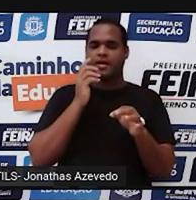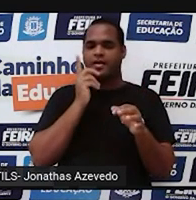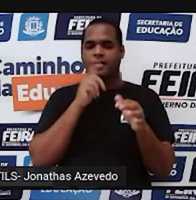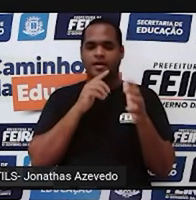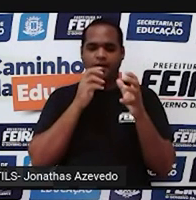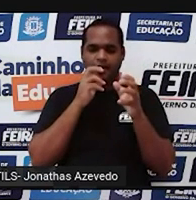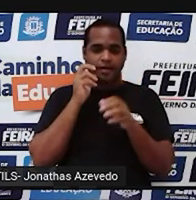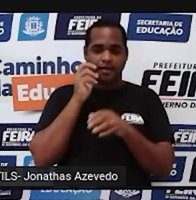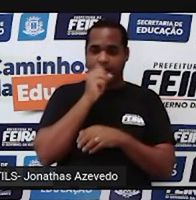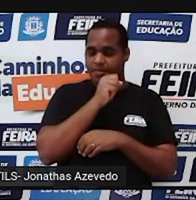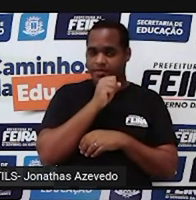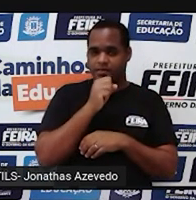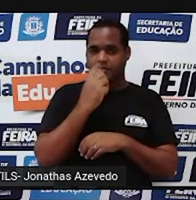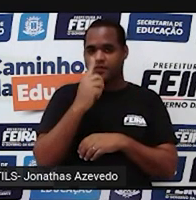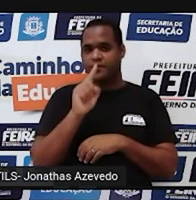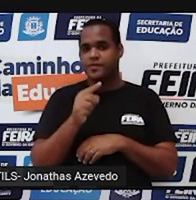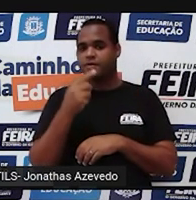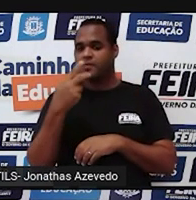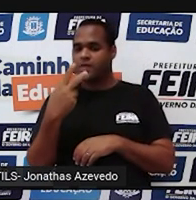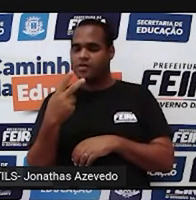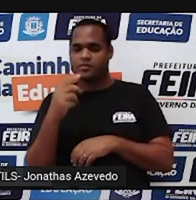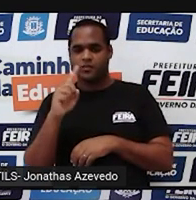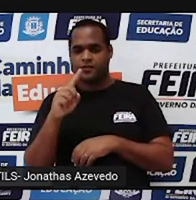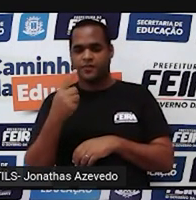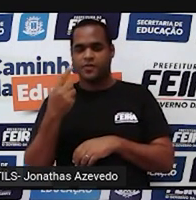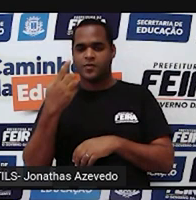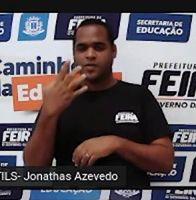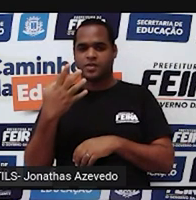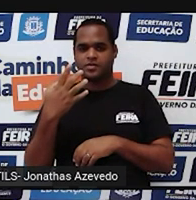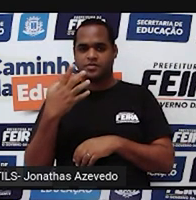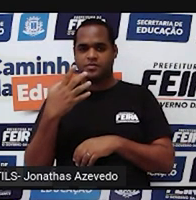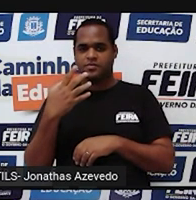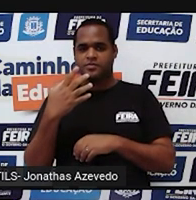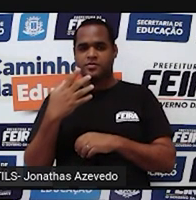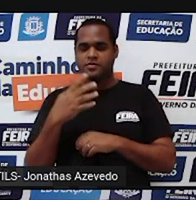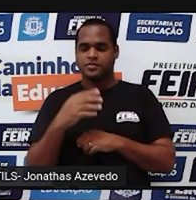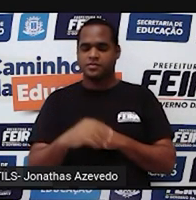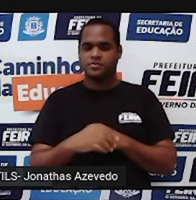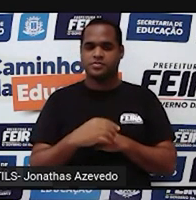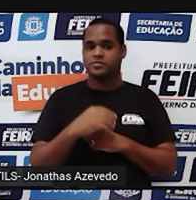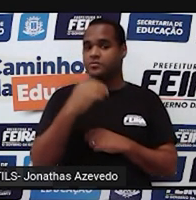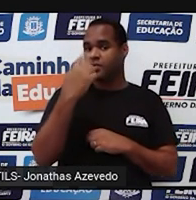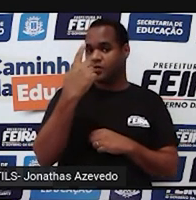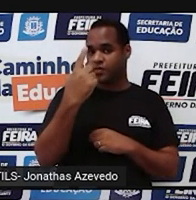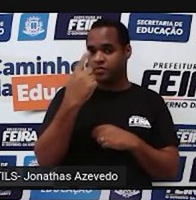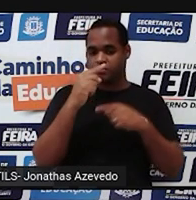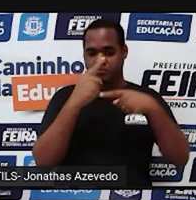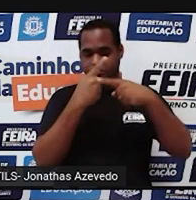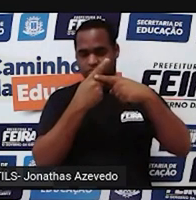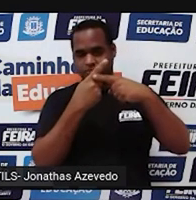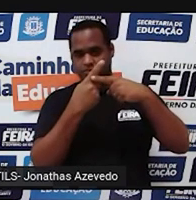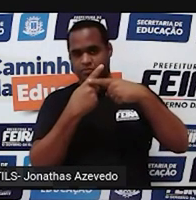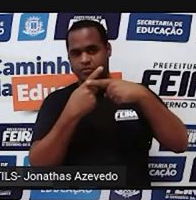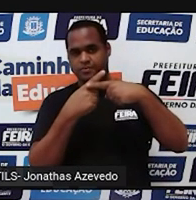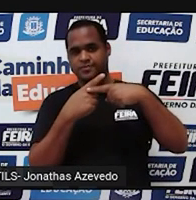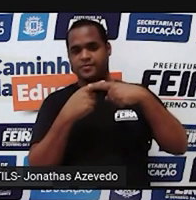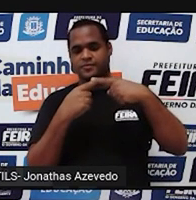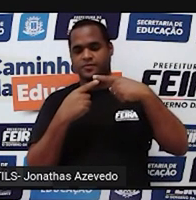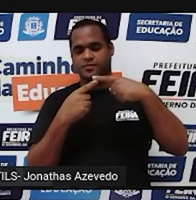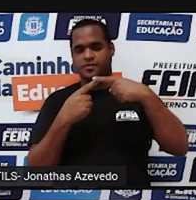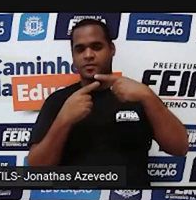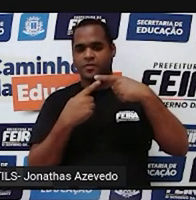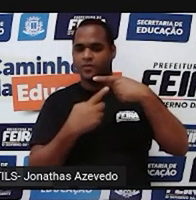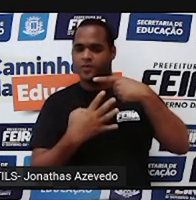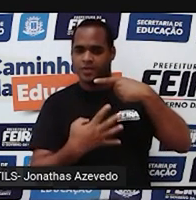cuidado, não é 1,4. Porque ali a gente tem que pegar o número 1 em cima, dividir pelo número 4